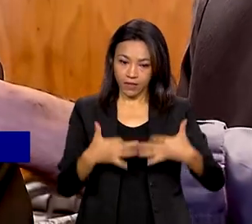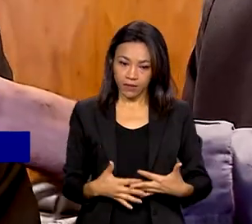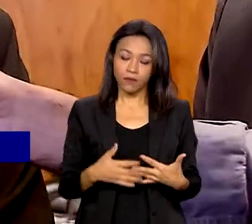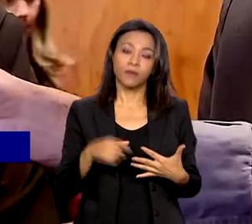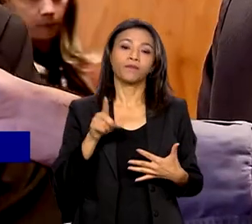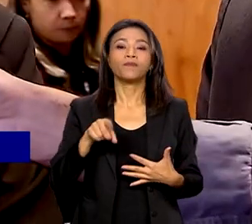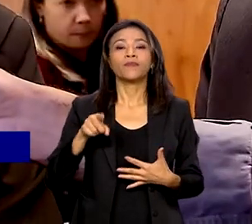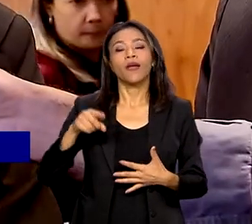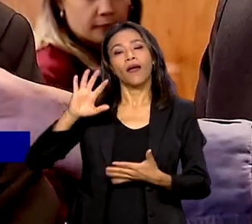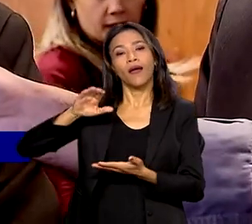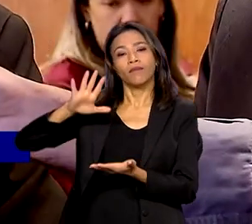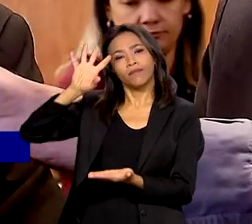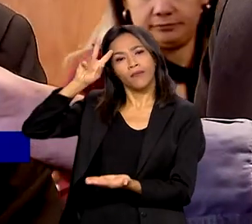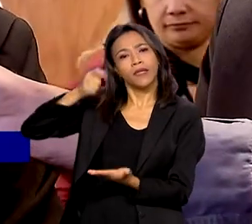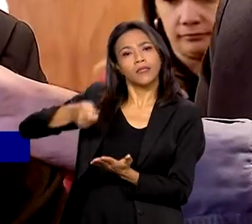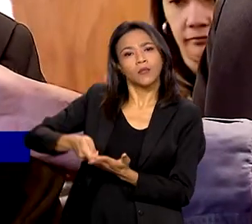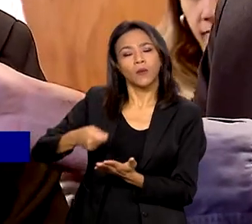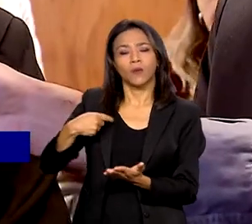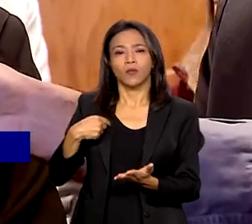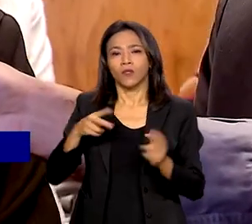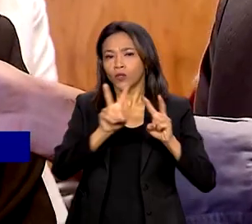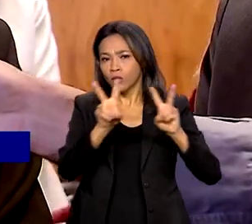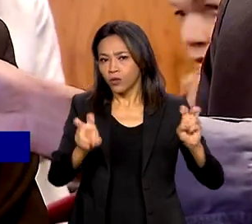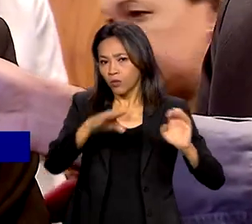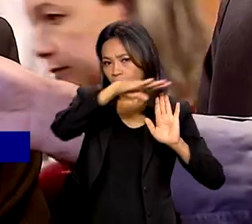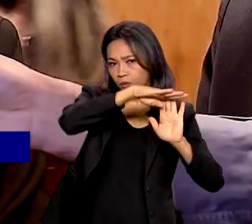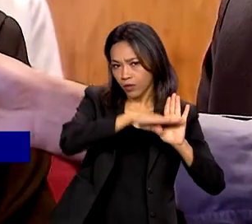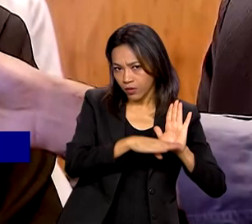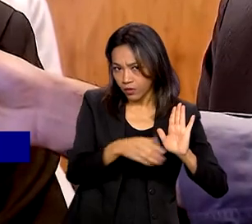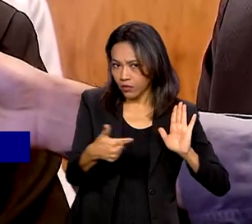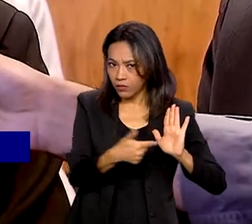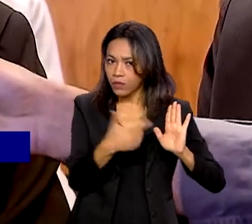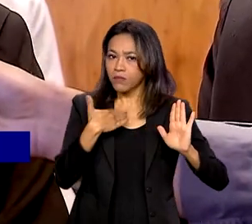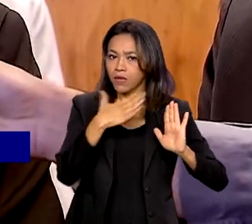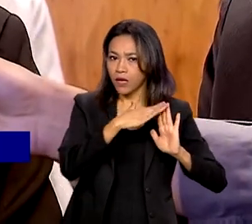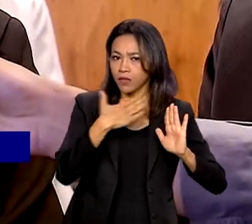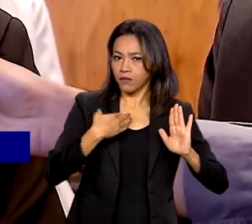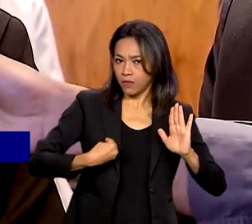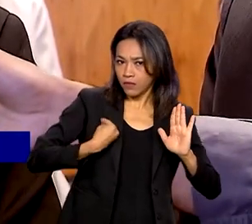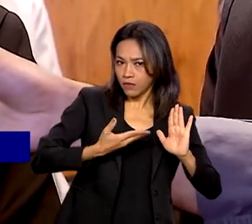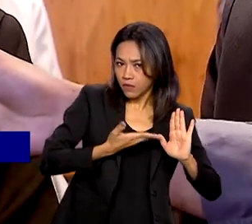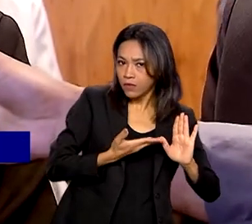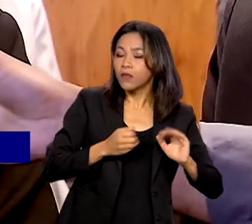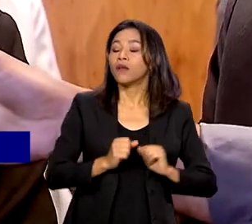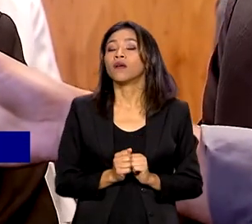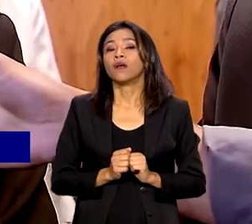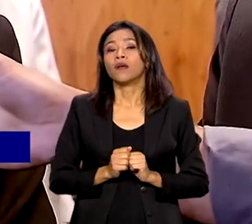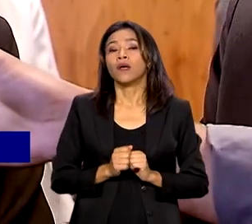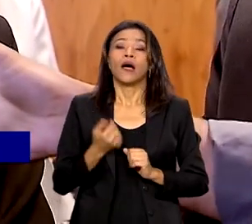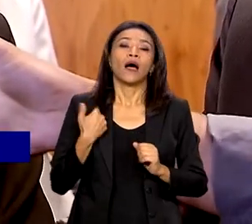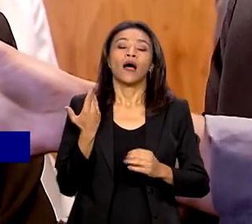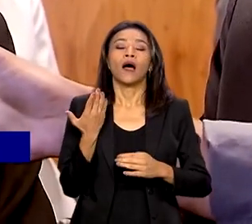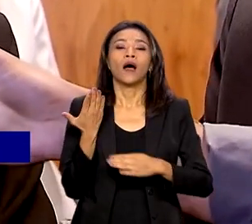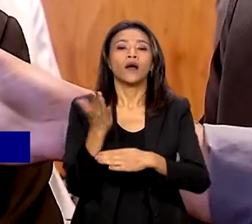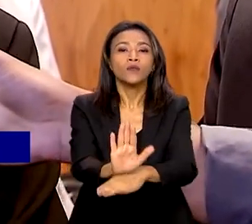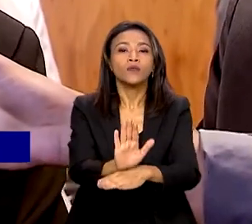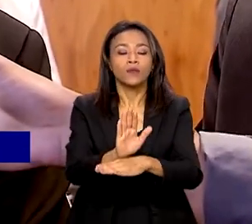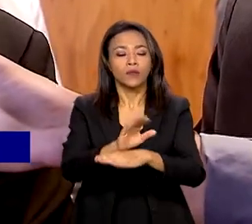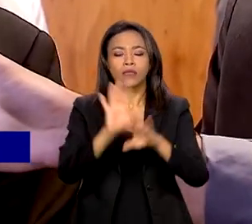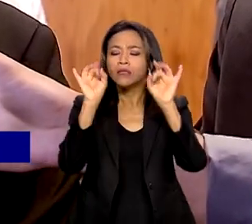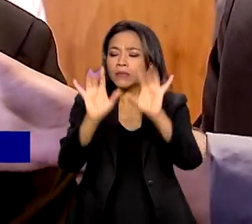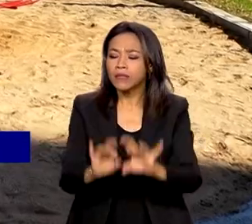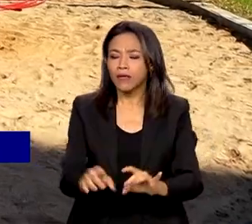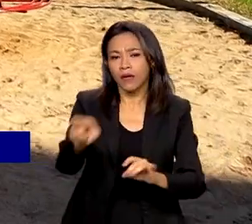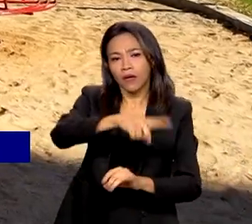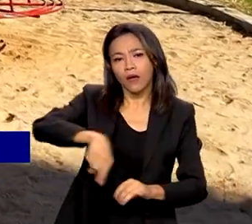botar o projeto Minha Casa Minha Vida de pé, beneficiando especialmente trabalhadores e famílias de